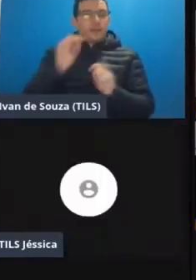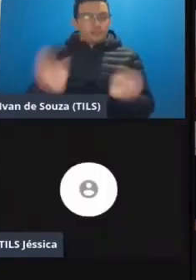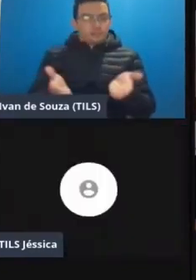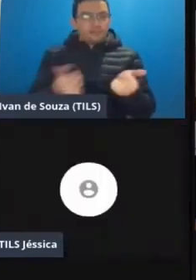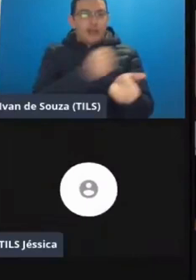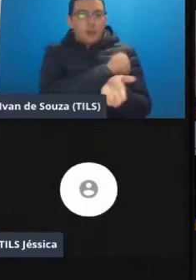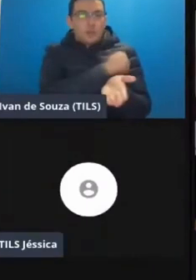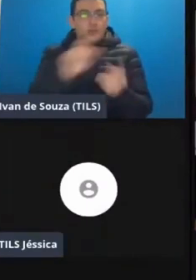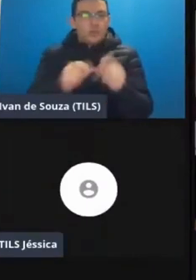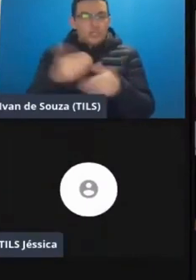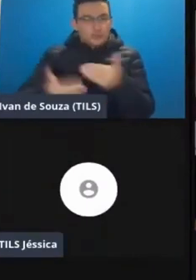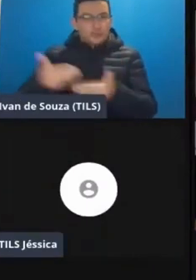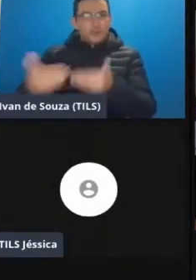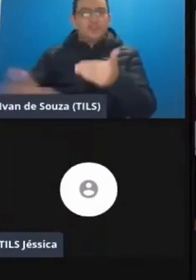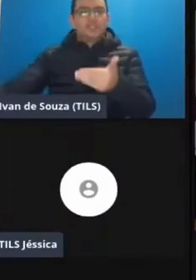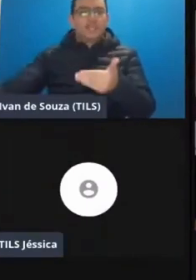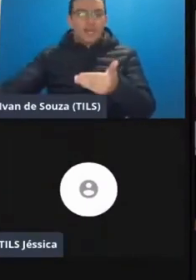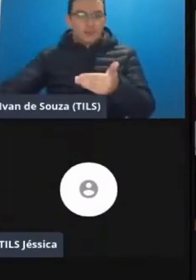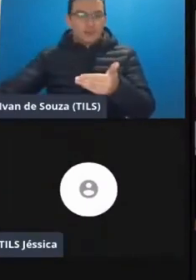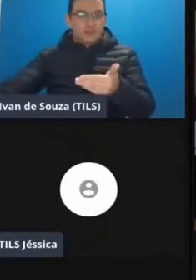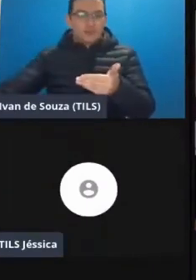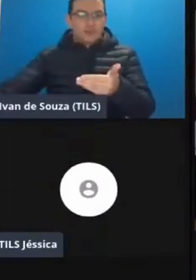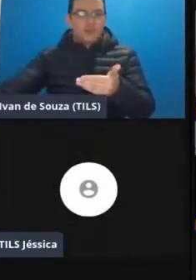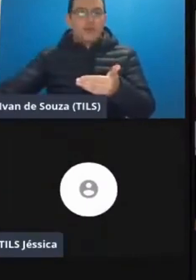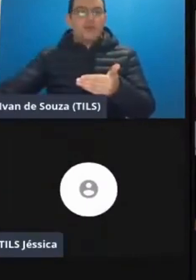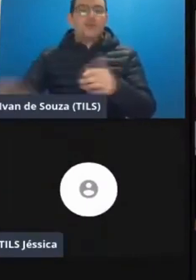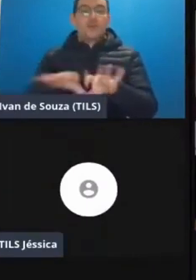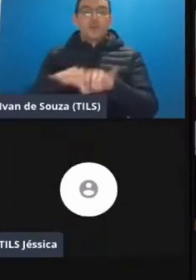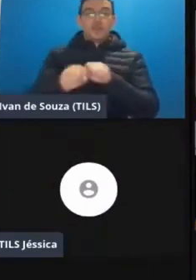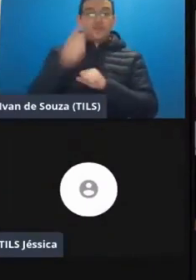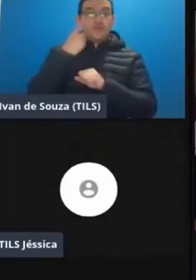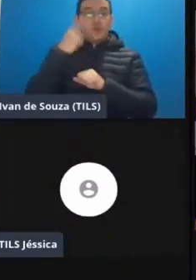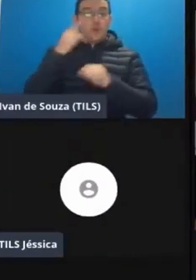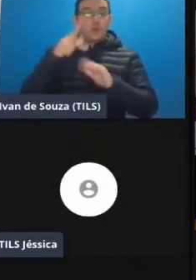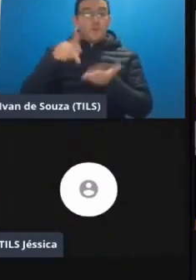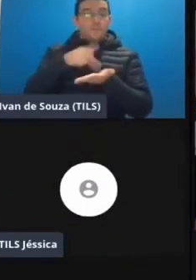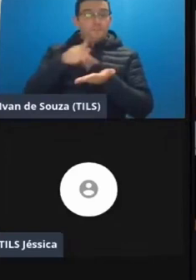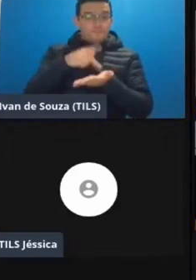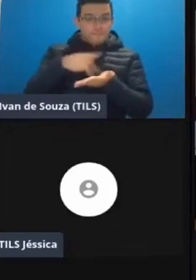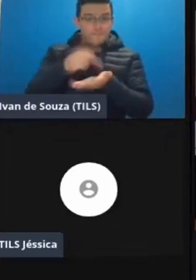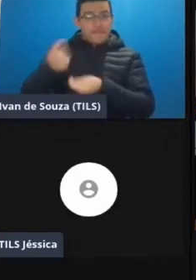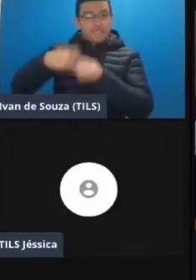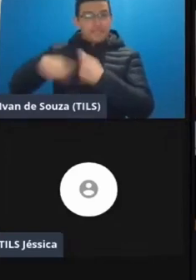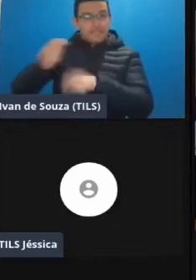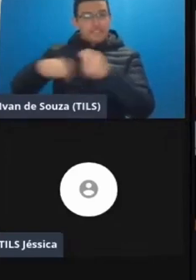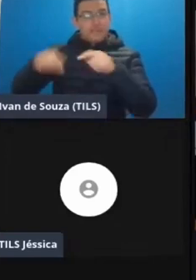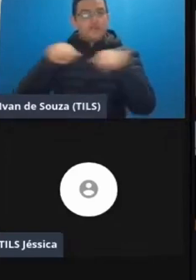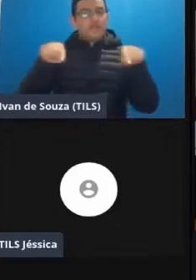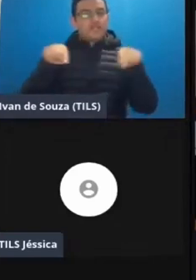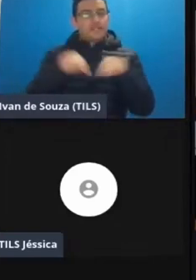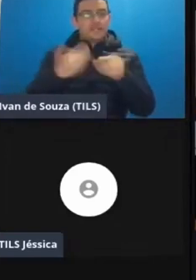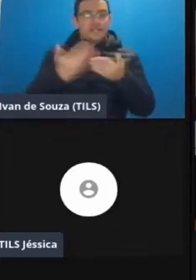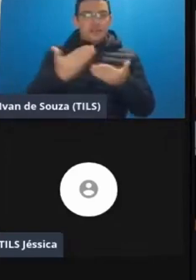nesse processo nesse percurso formativo aqui é uma página né dali da do recurso administrativo de uma sala de aula